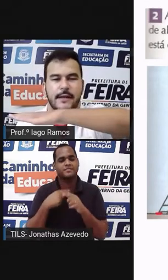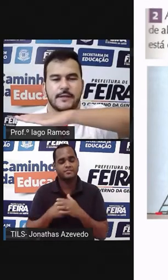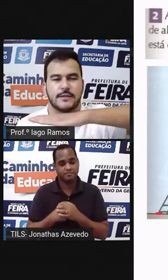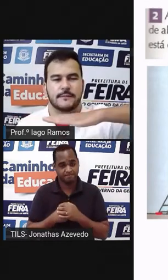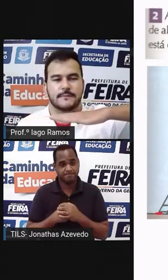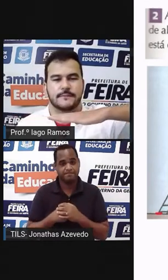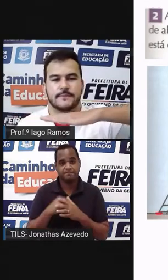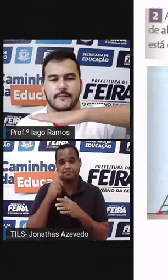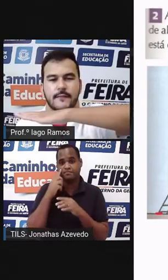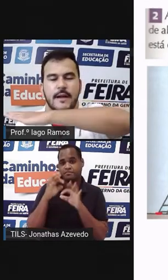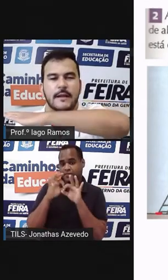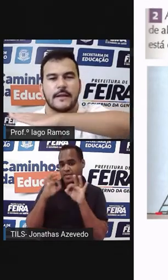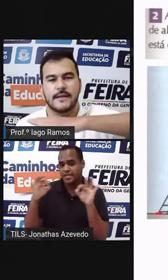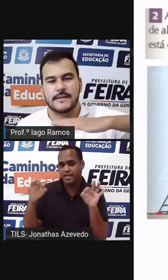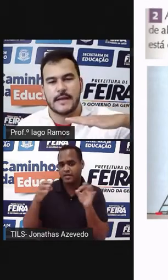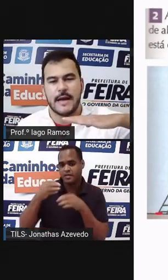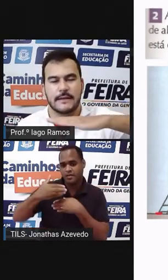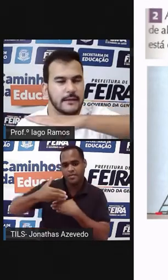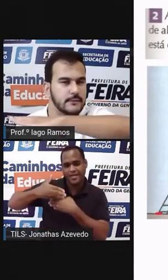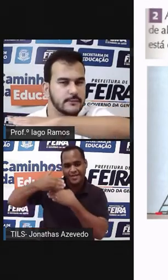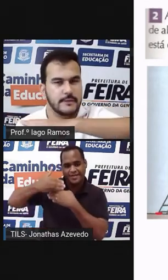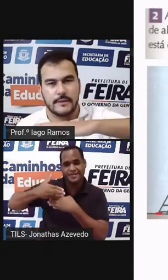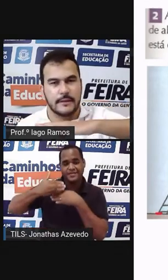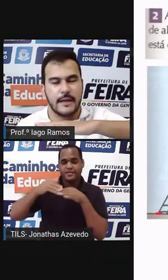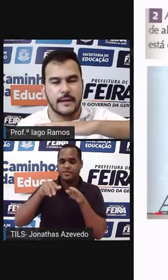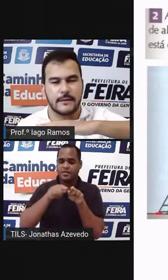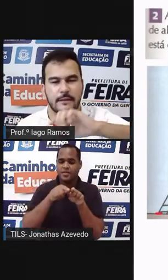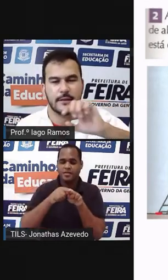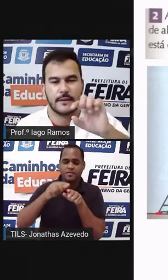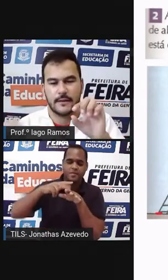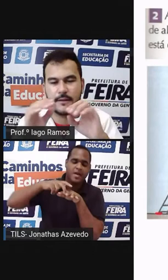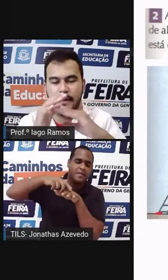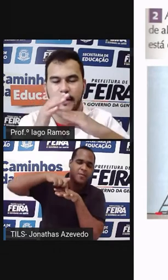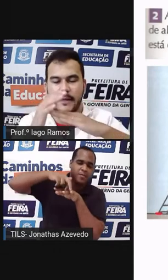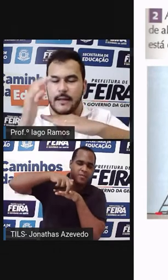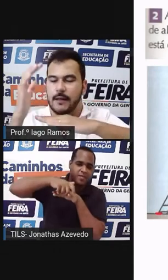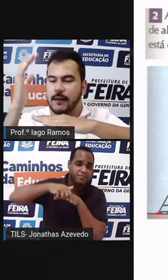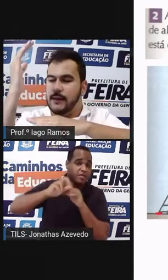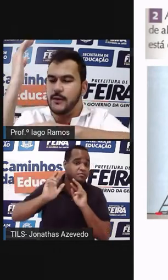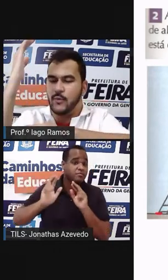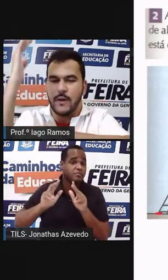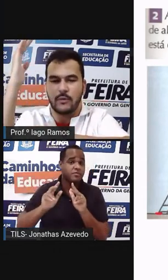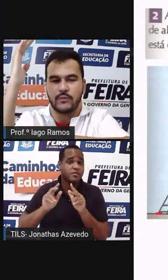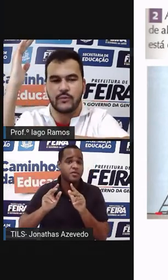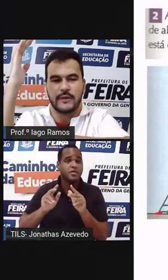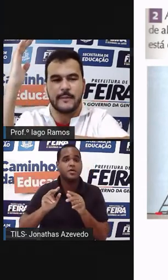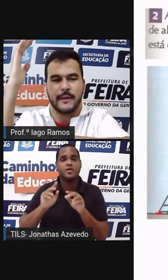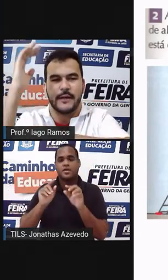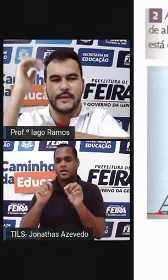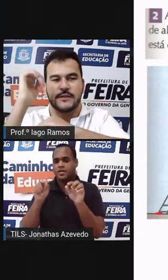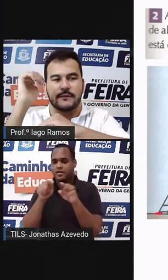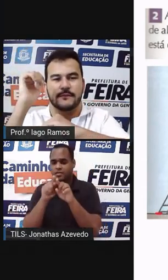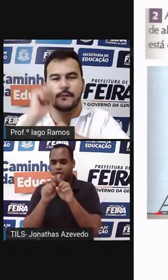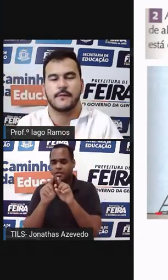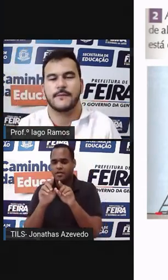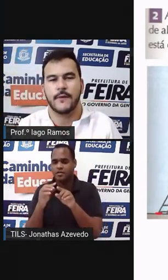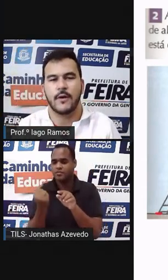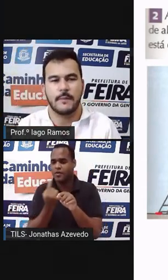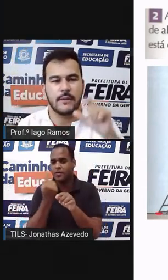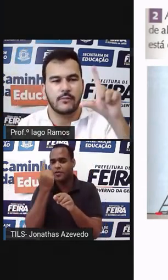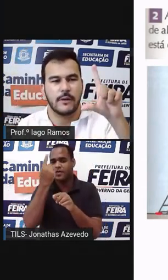da parede até a escada, tá? E com a altura da parede,